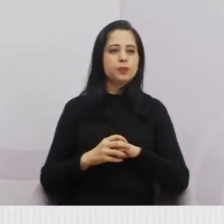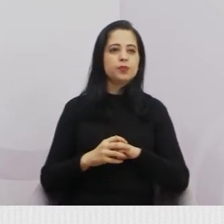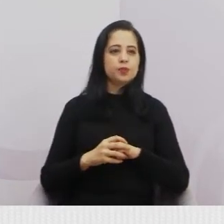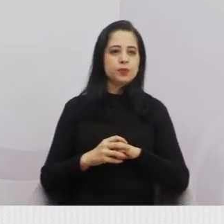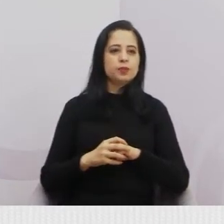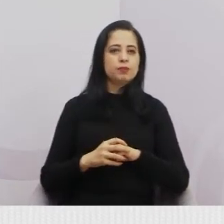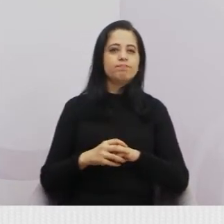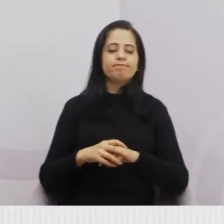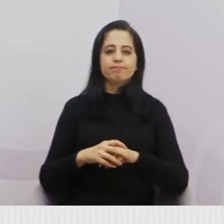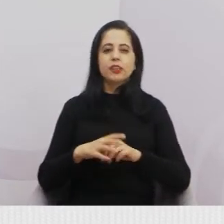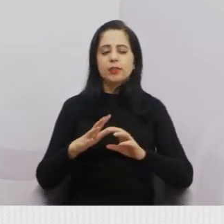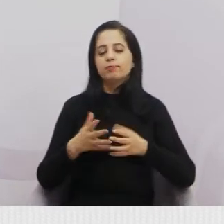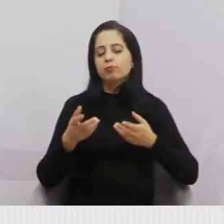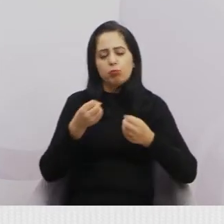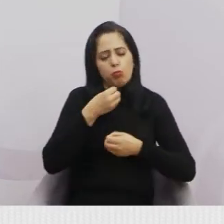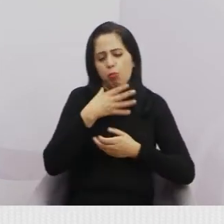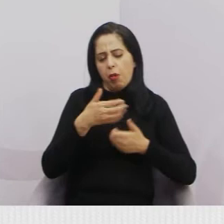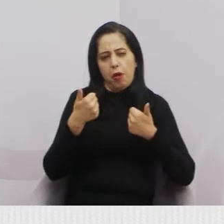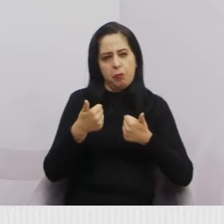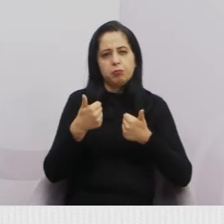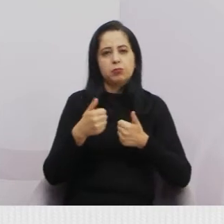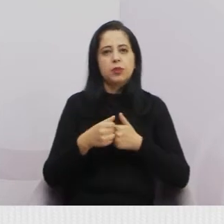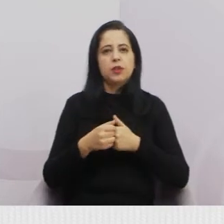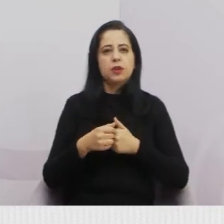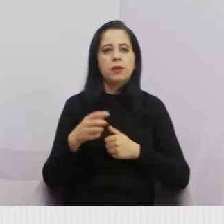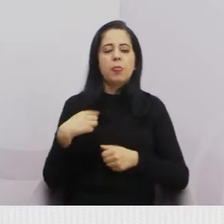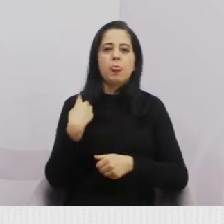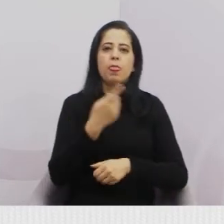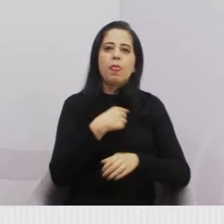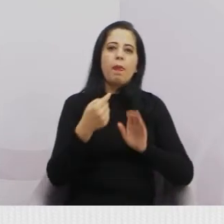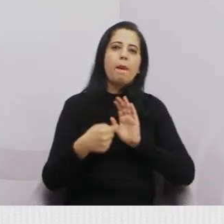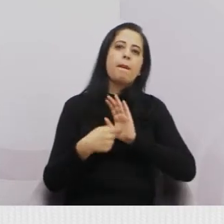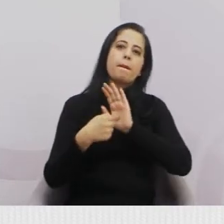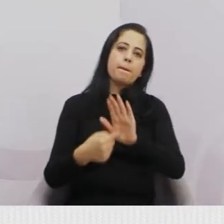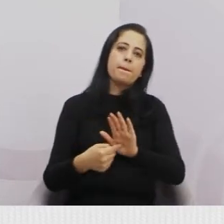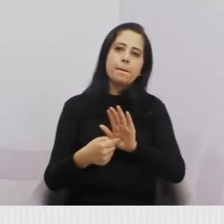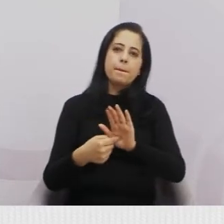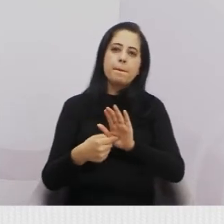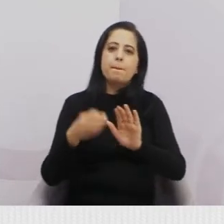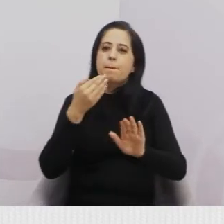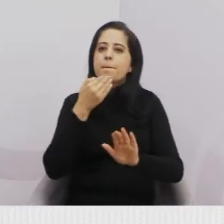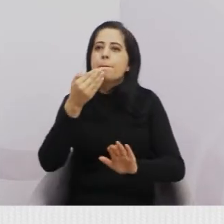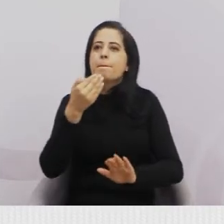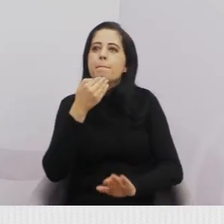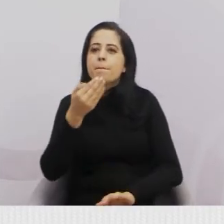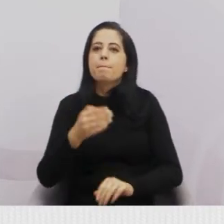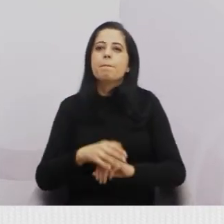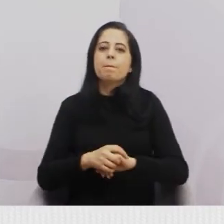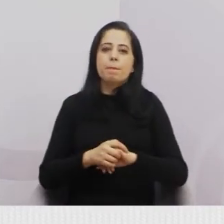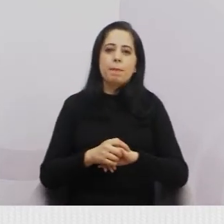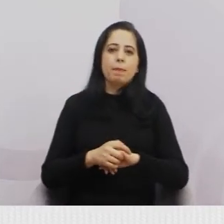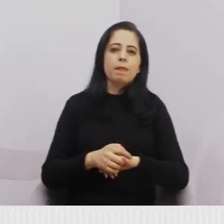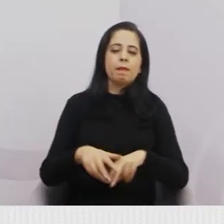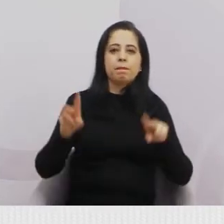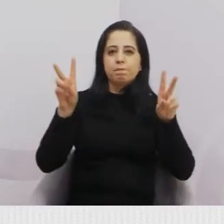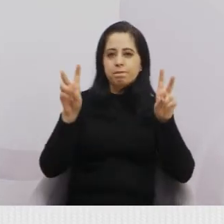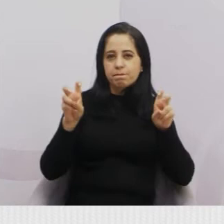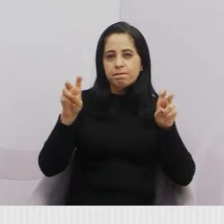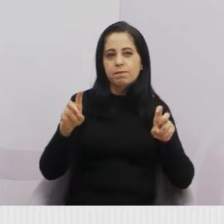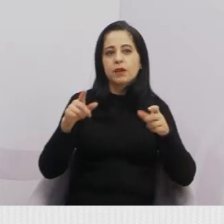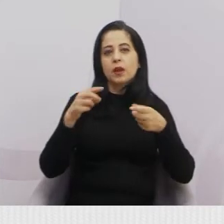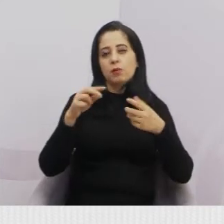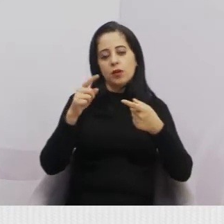recebeu muito bem. Nós levamos algumas demandas, né? Principalmente na questão da